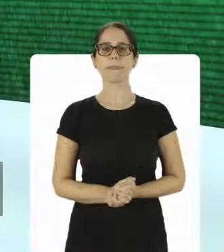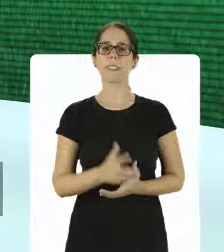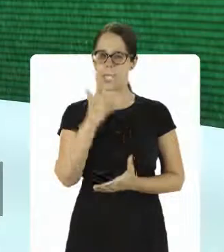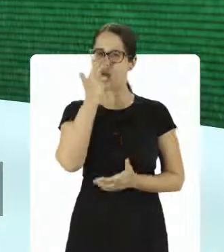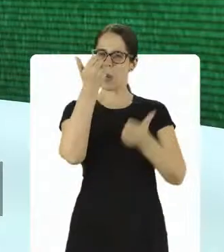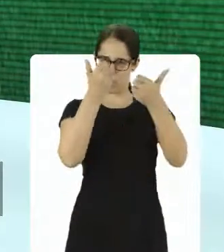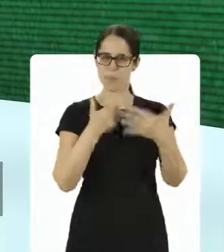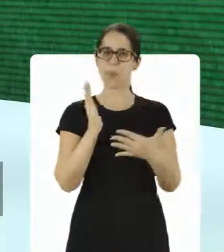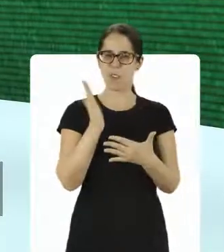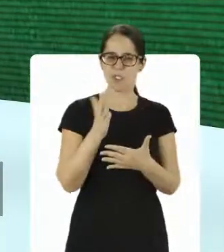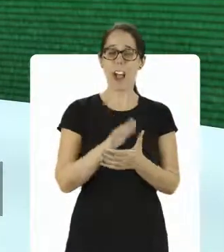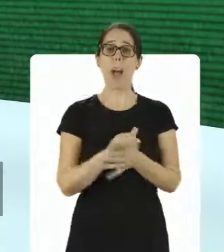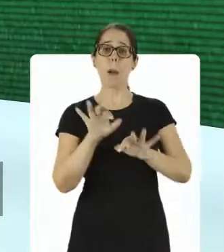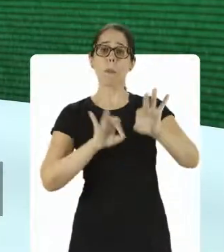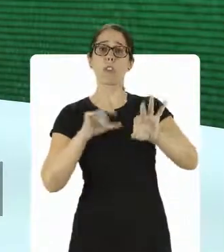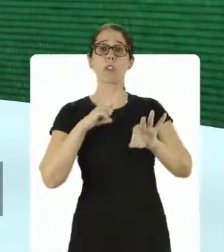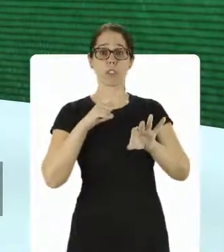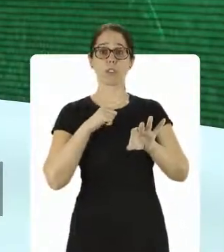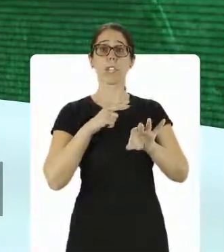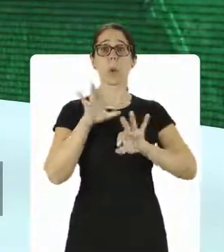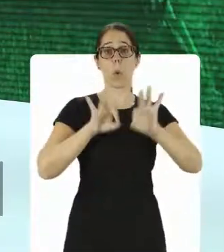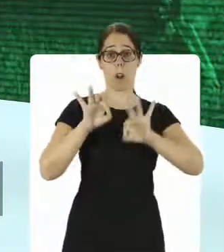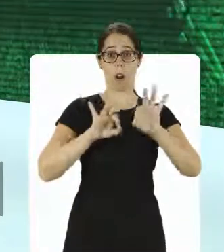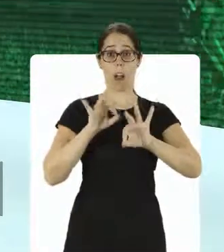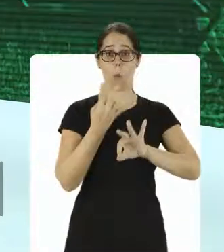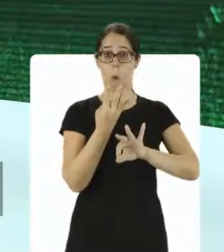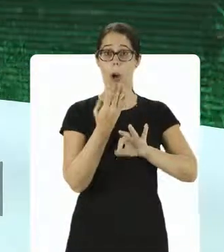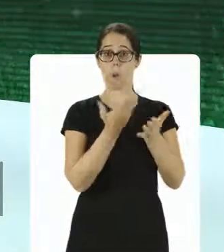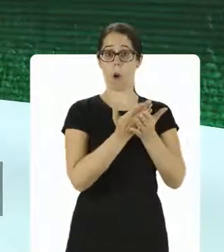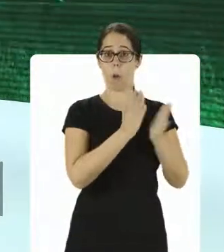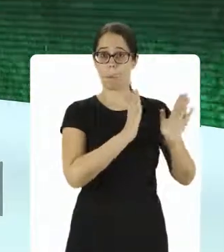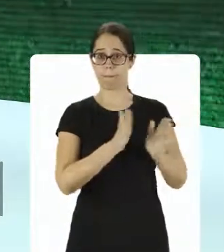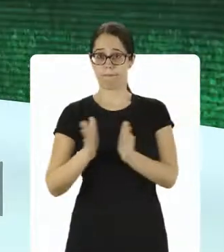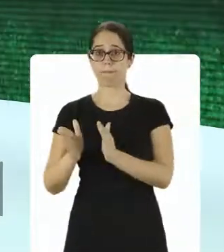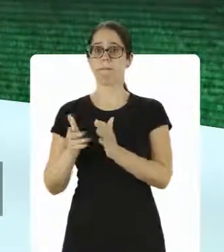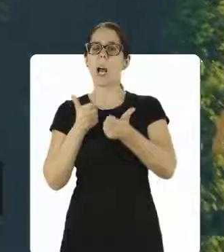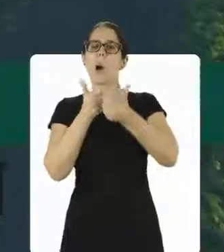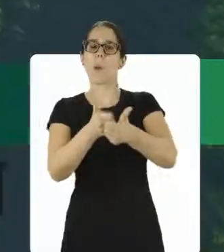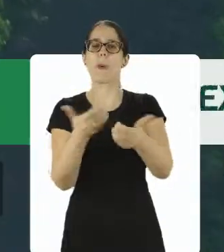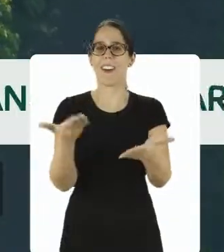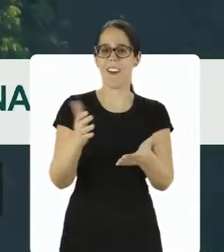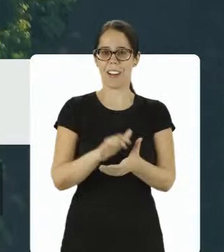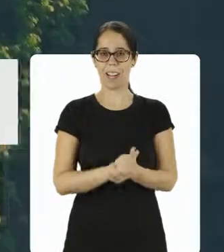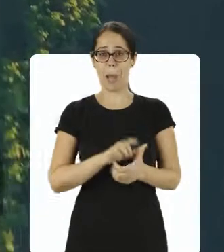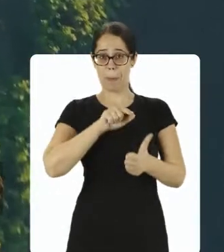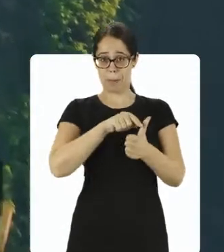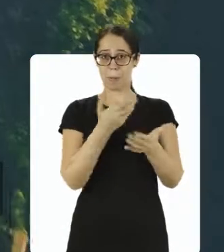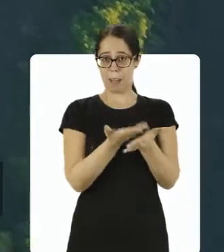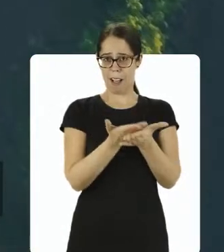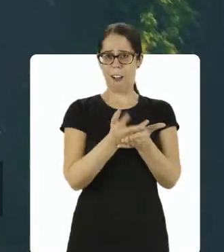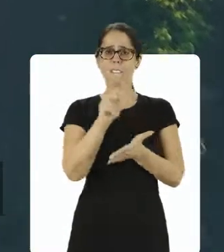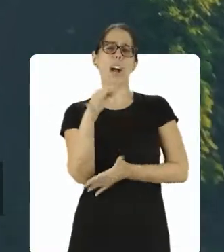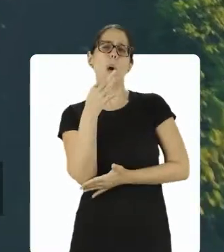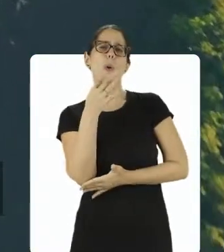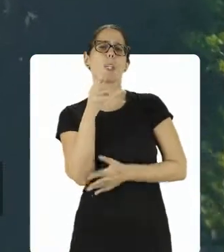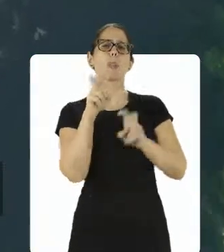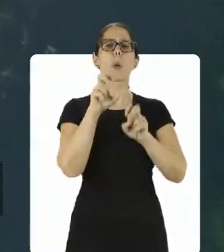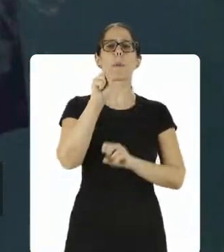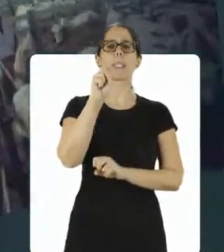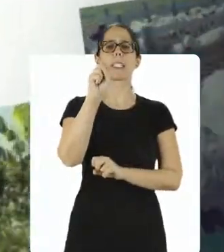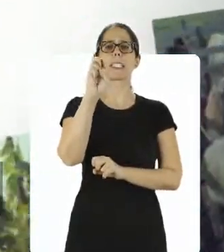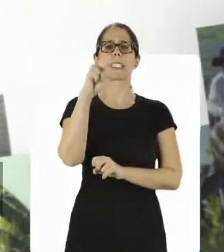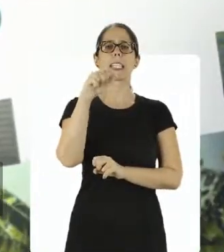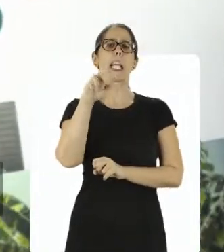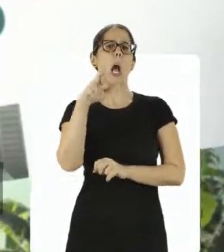Como já dissemos, este projeto está dividido em quatro aulas. Acompanhe! Na primeira aula, conheceremos mais sobre o